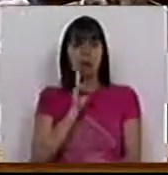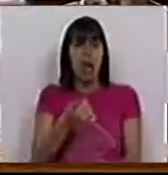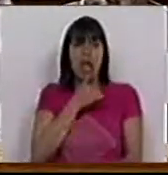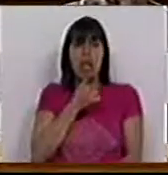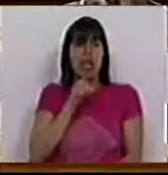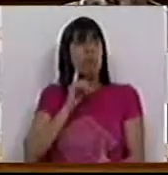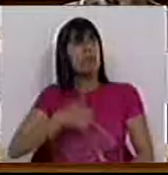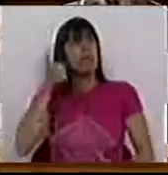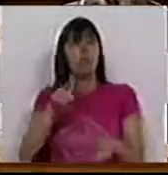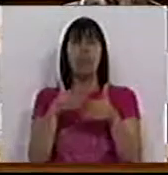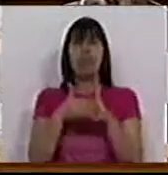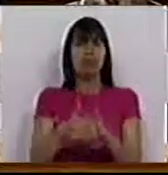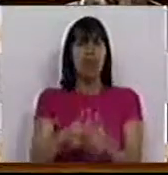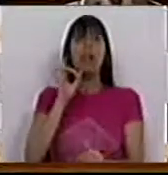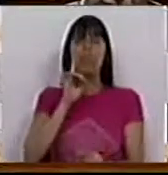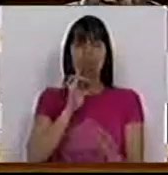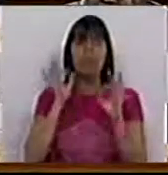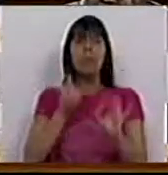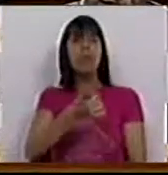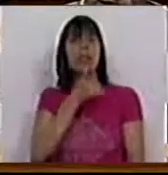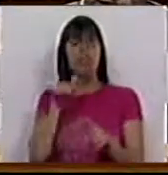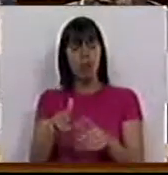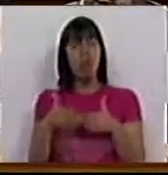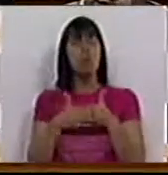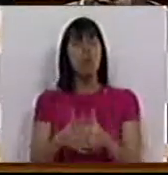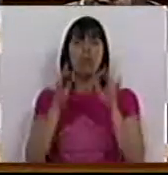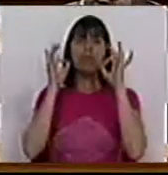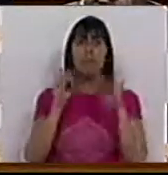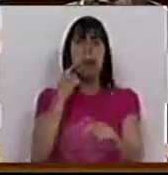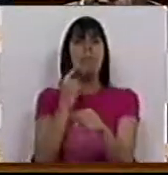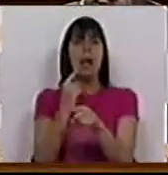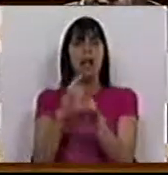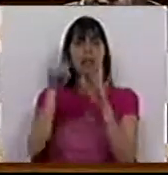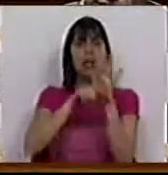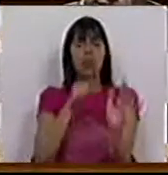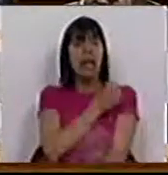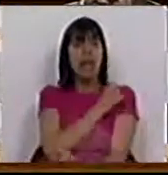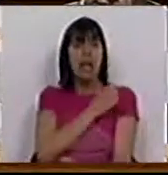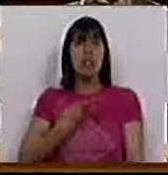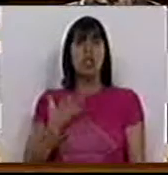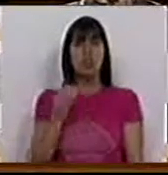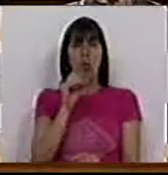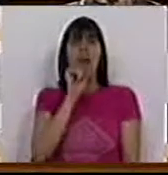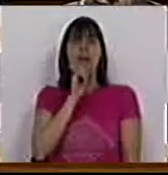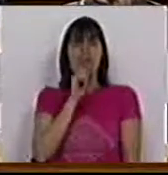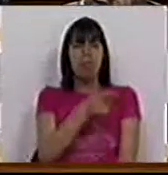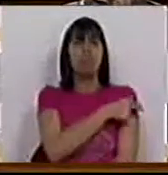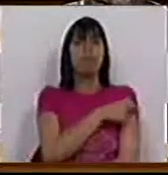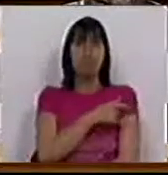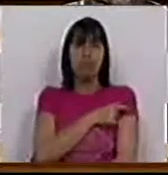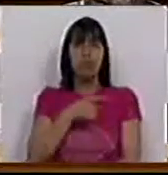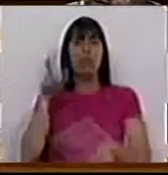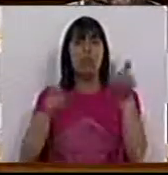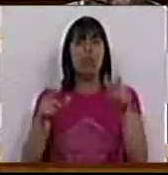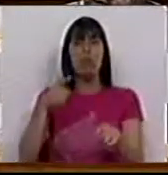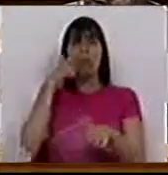nem decisiva neste processo. O que é importante e decisivo neste processo é manter o estatuto da Casa do Douro com capacidade representativa